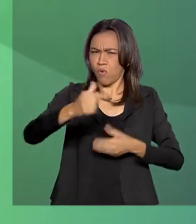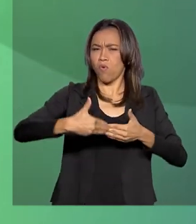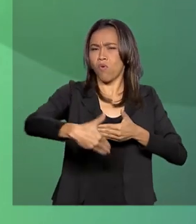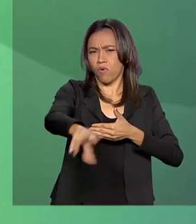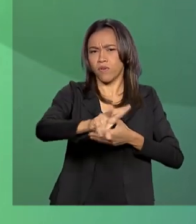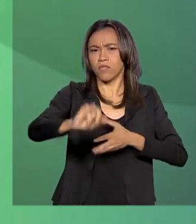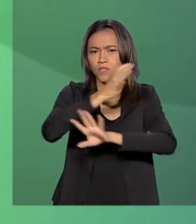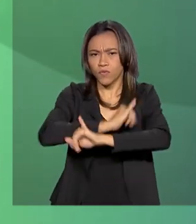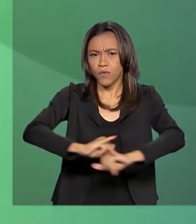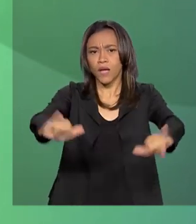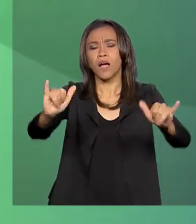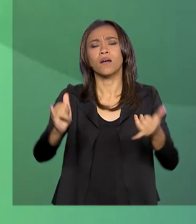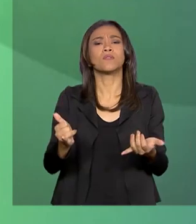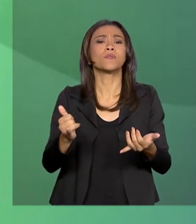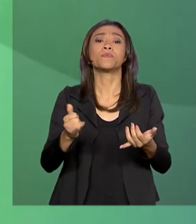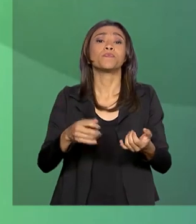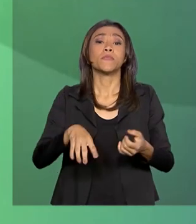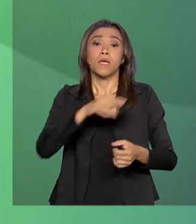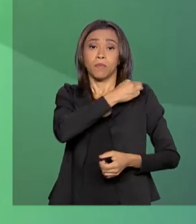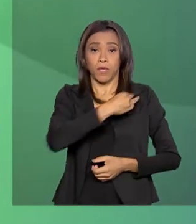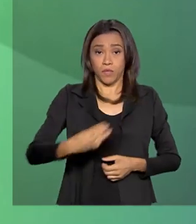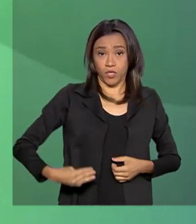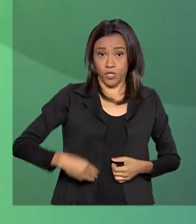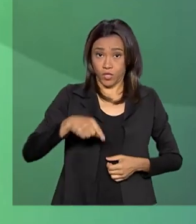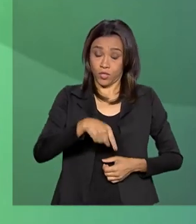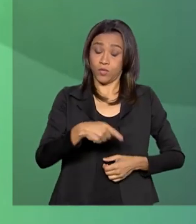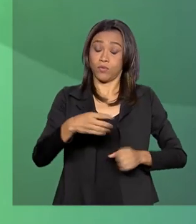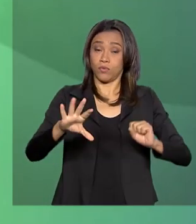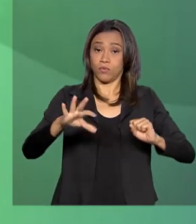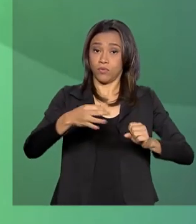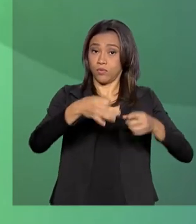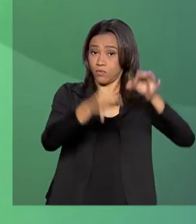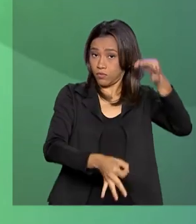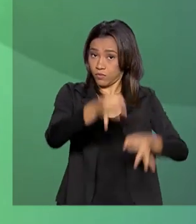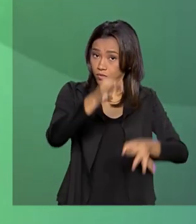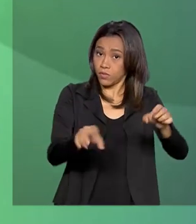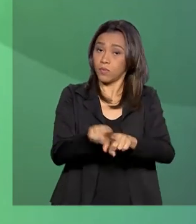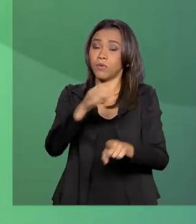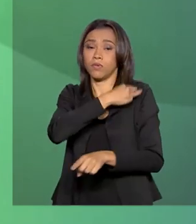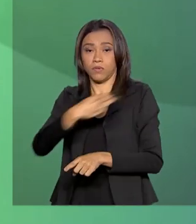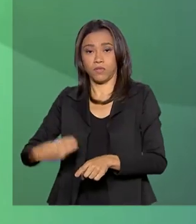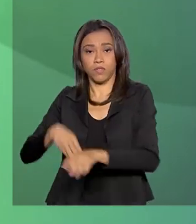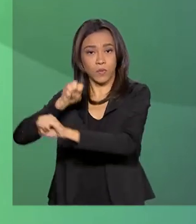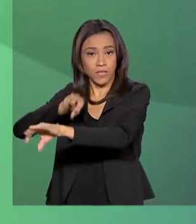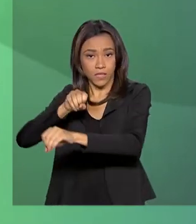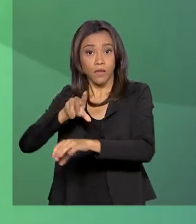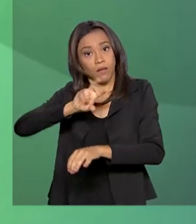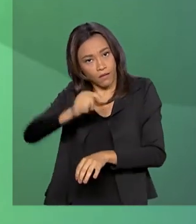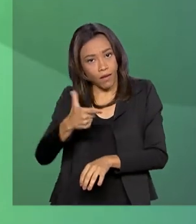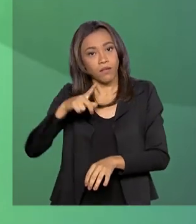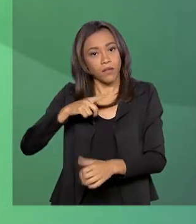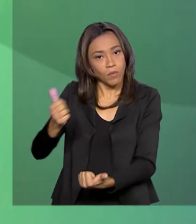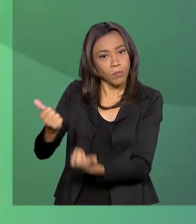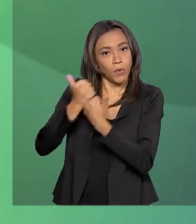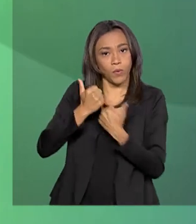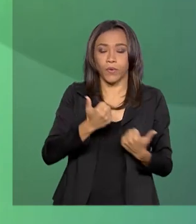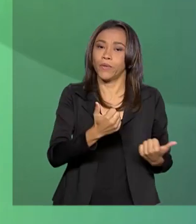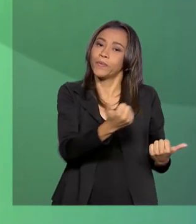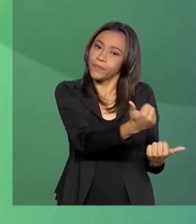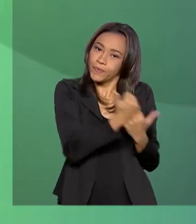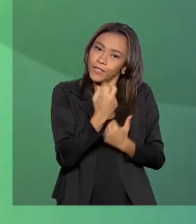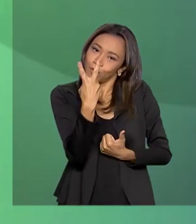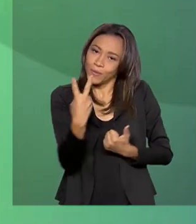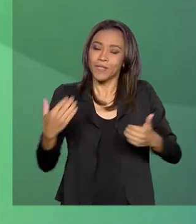às 10 horas da manhã, pelos ministros Sérgio Moro e Abraham Weintraub, conta, claro, com a participação dos Ministérios da Educação e da